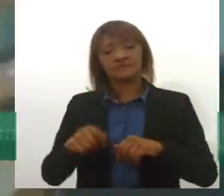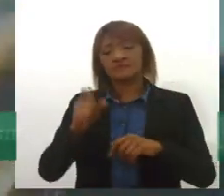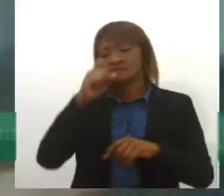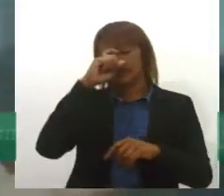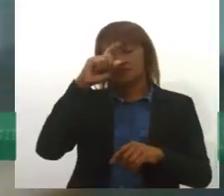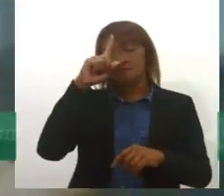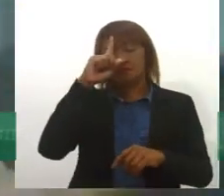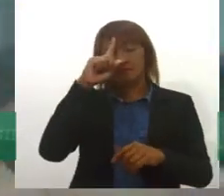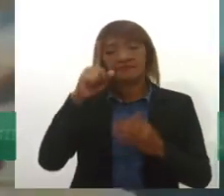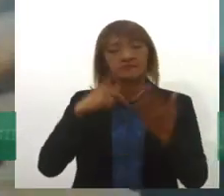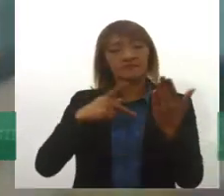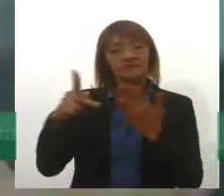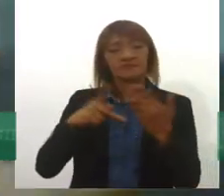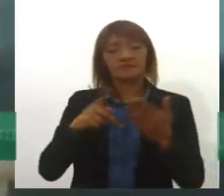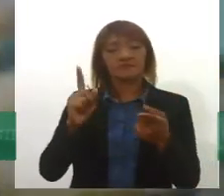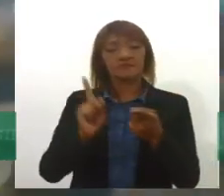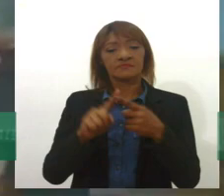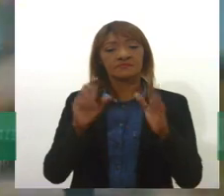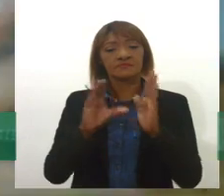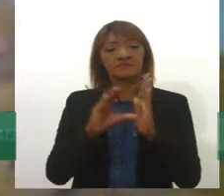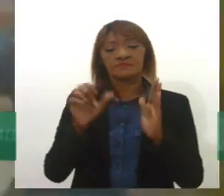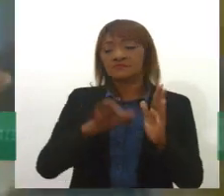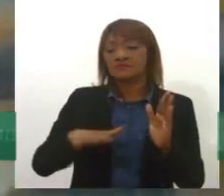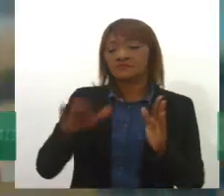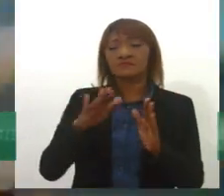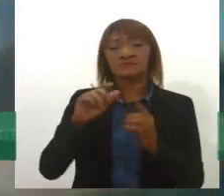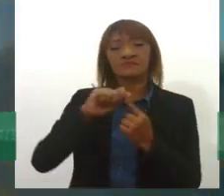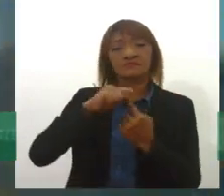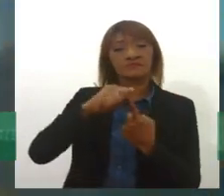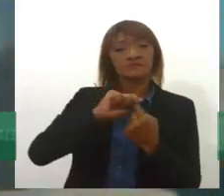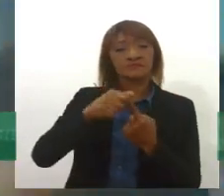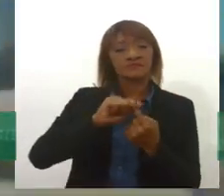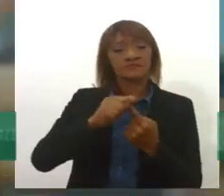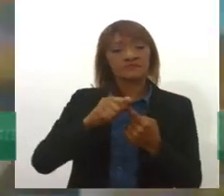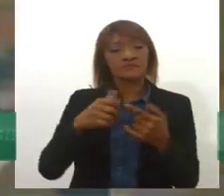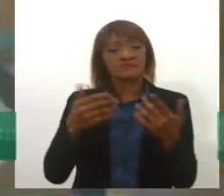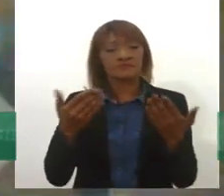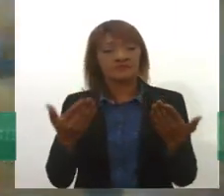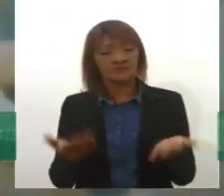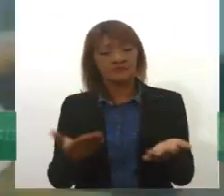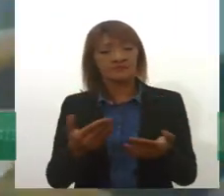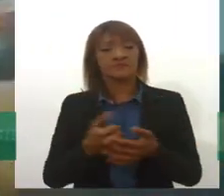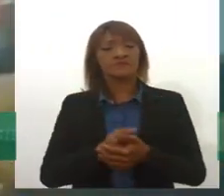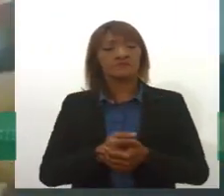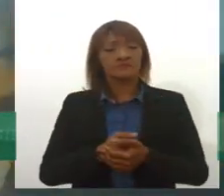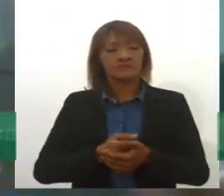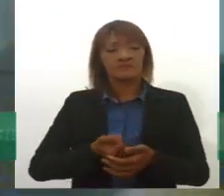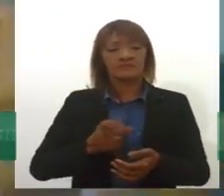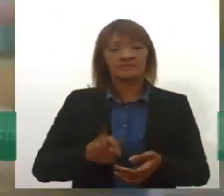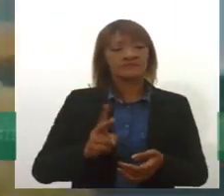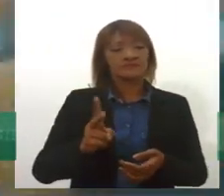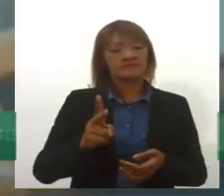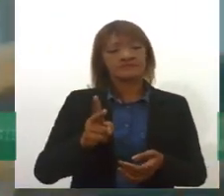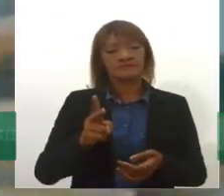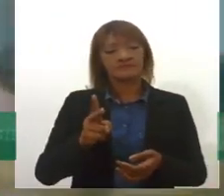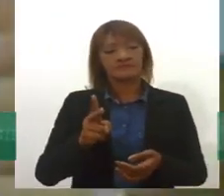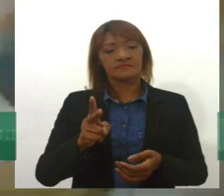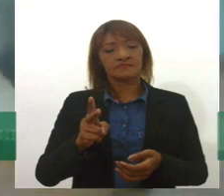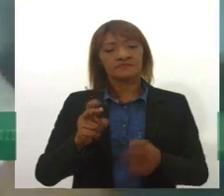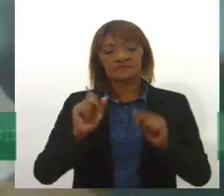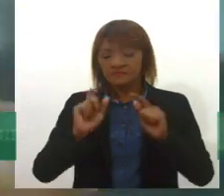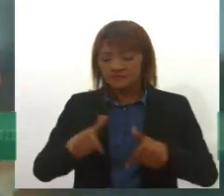psiquiátricos e em comunidades terapêuticas, numa lógica hospitalocêntrica, que a luta